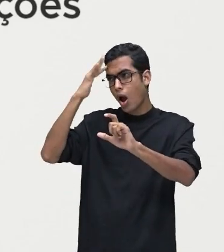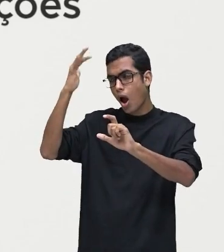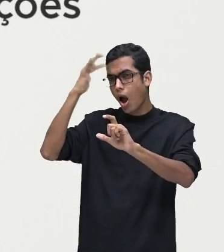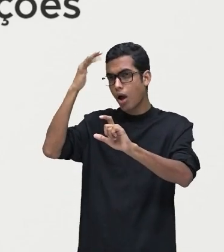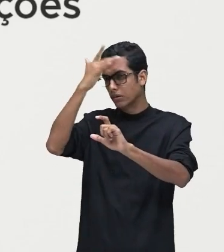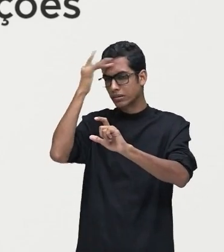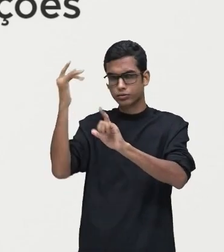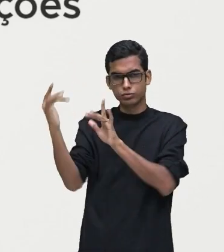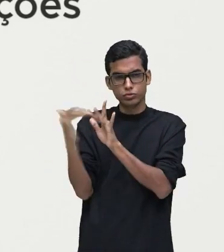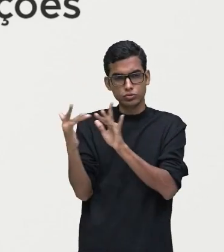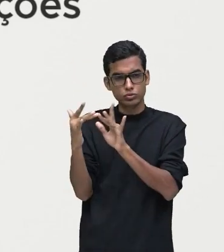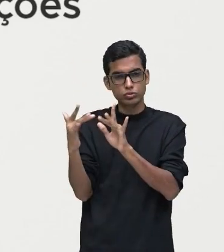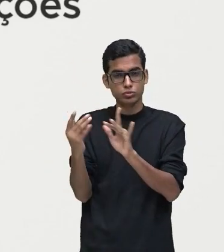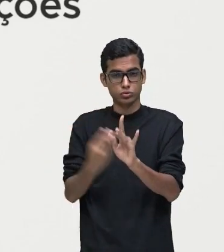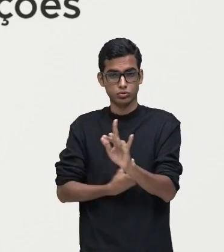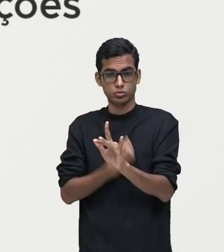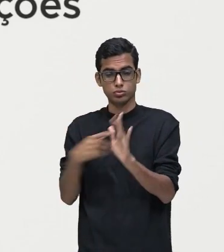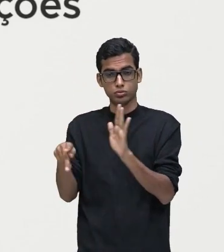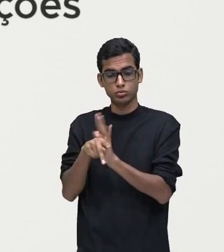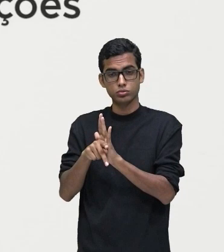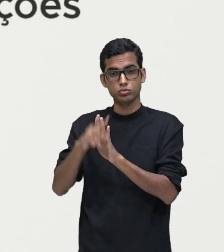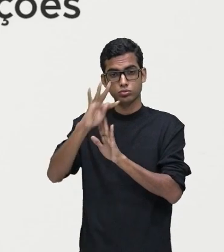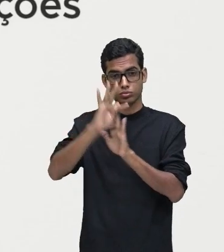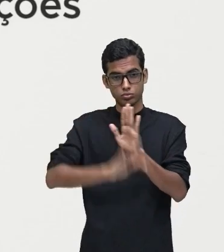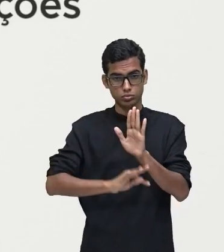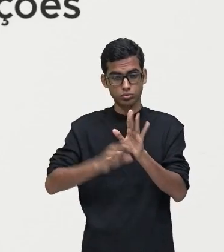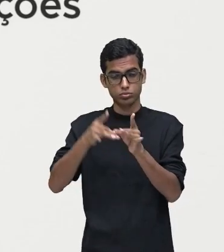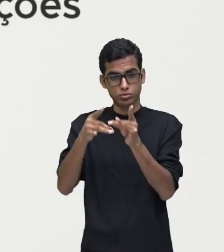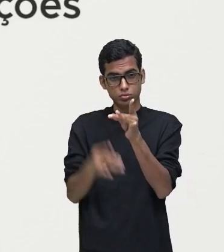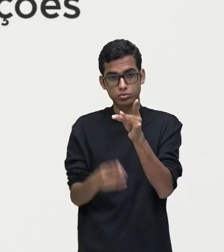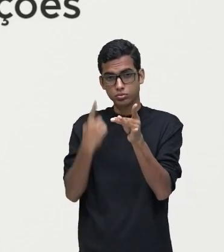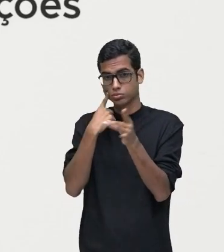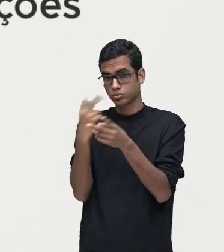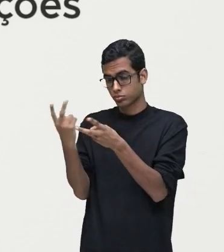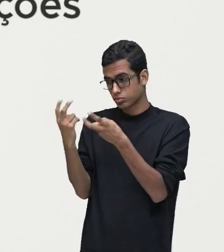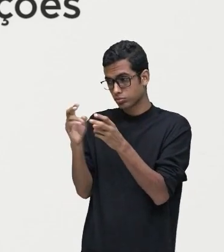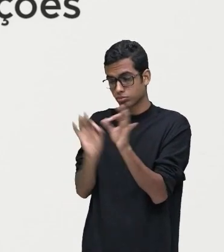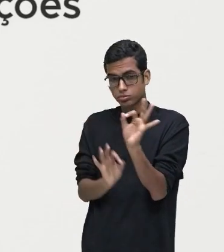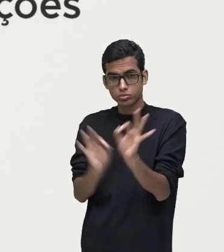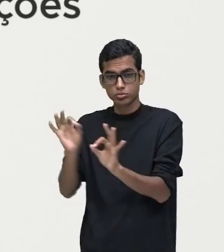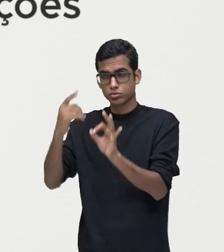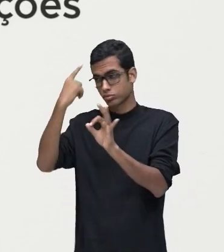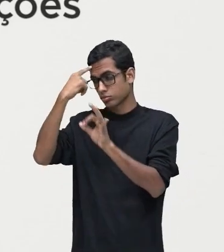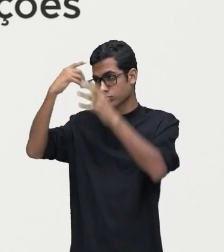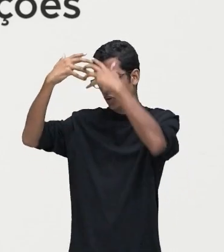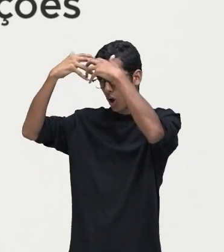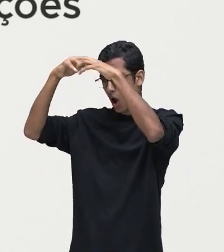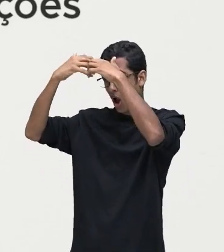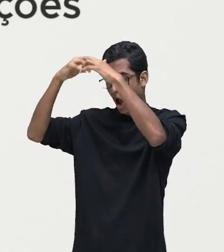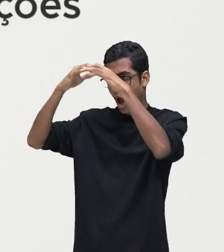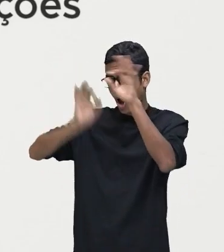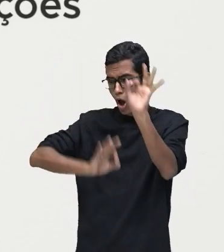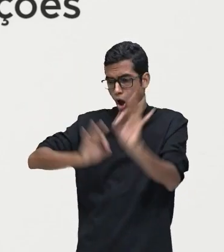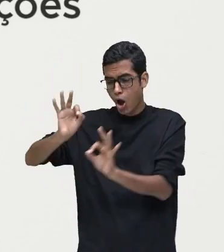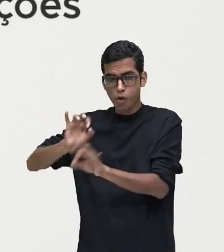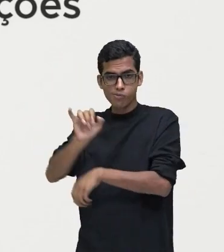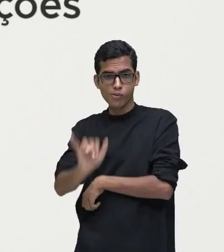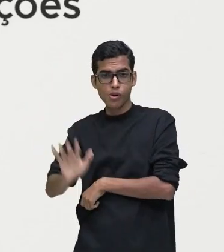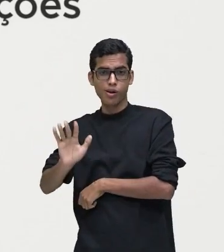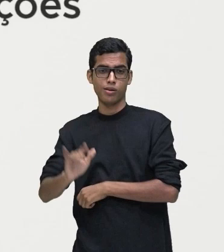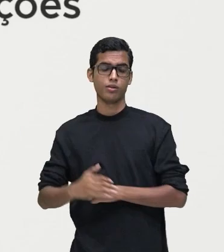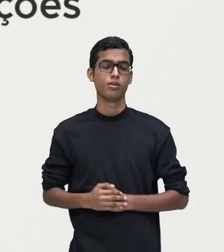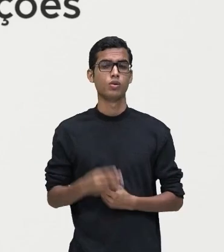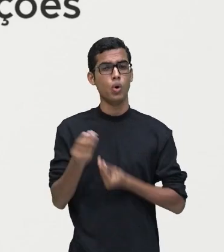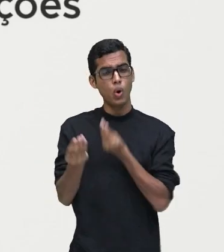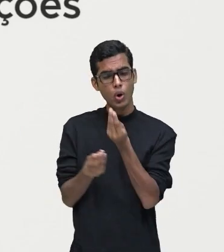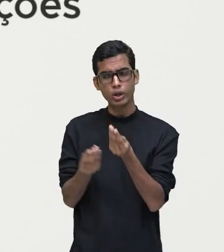contato com o texto descritivo, perceba que ele irá formar na mente dessa pessoa uma imagem, como